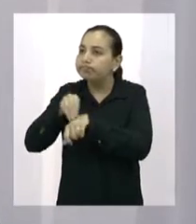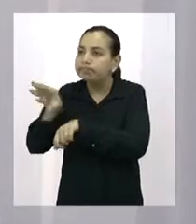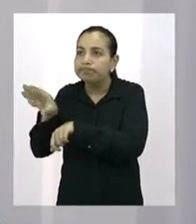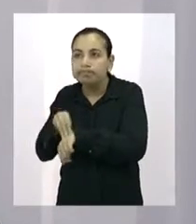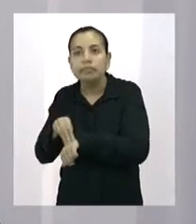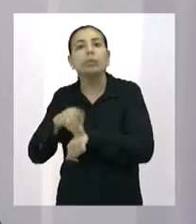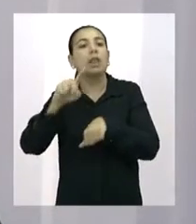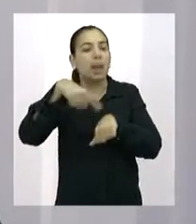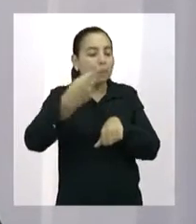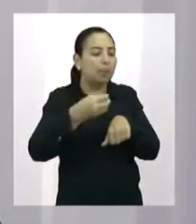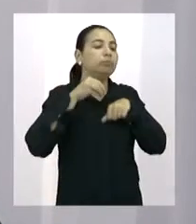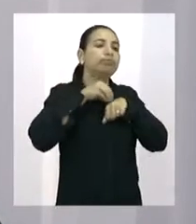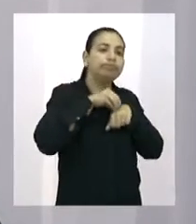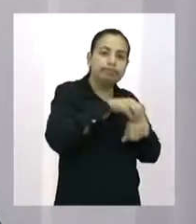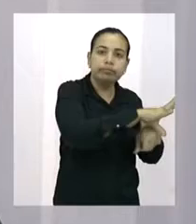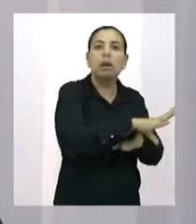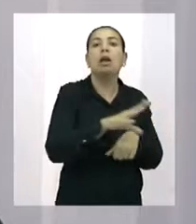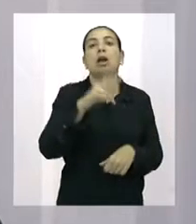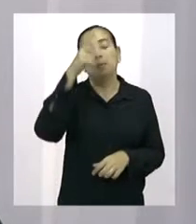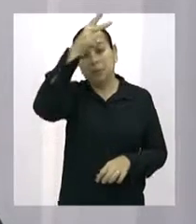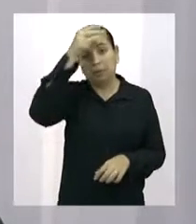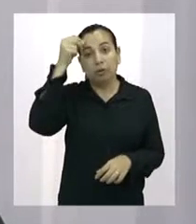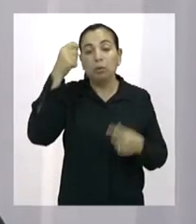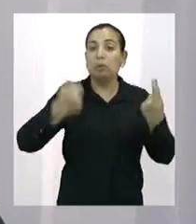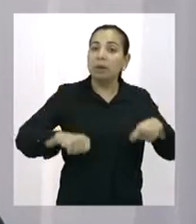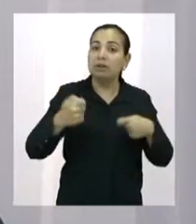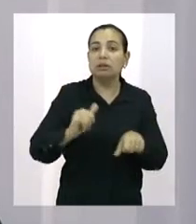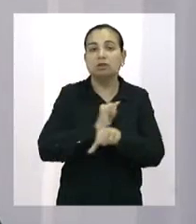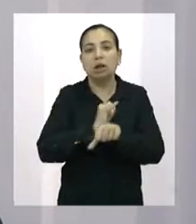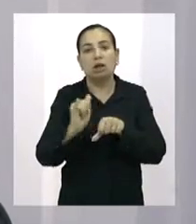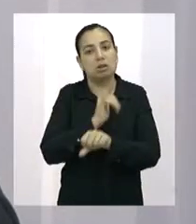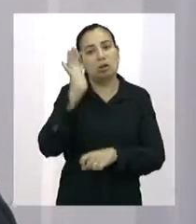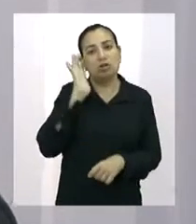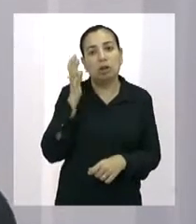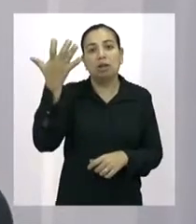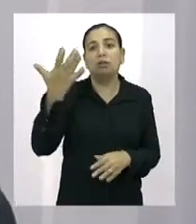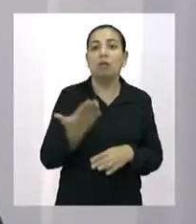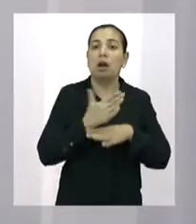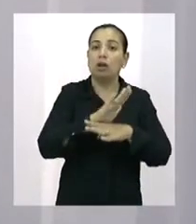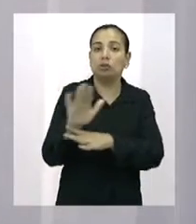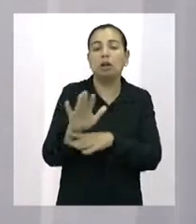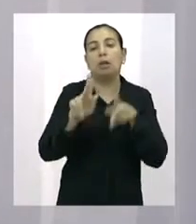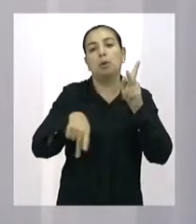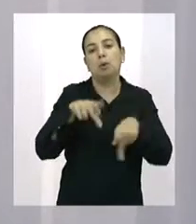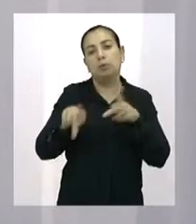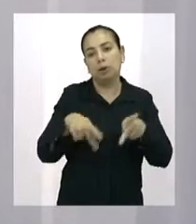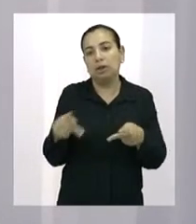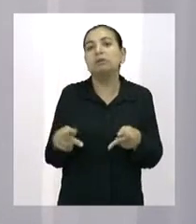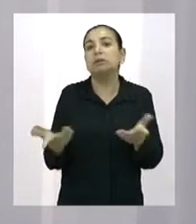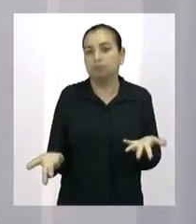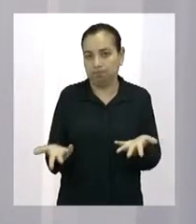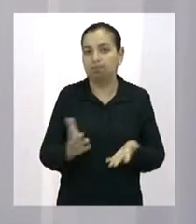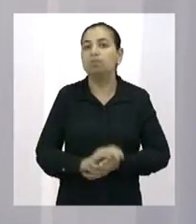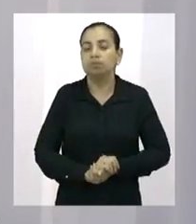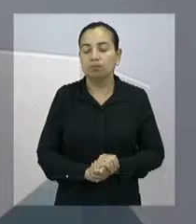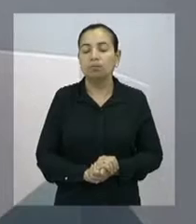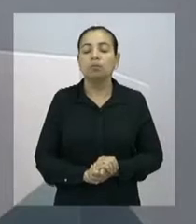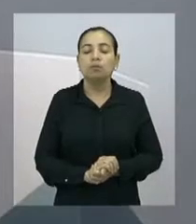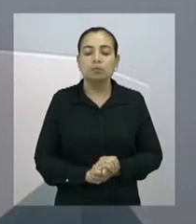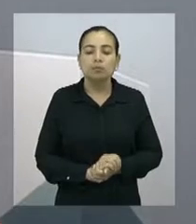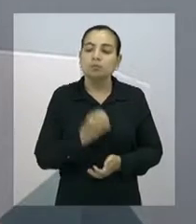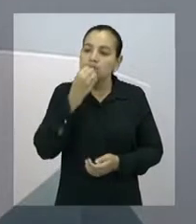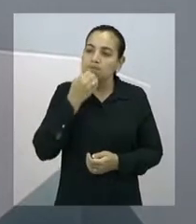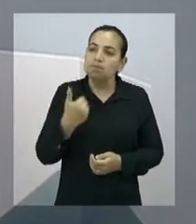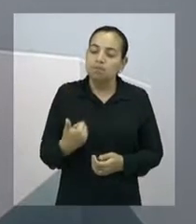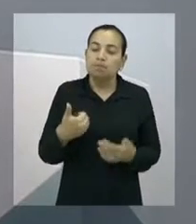junto ao chefe do poder executivo, resolver essas situações dessas unidades de saúde. Muito bem. Agora,